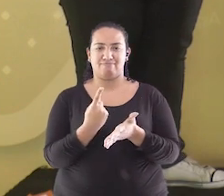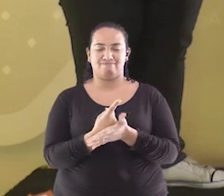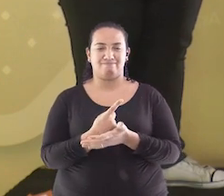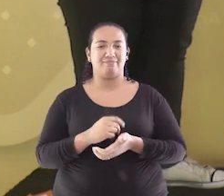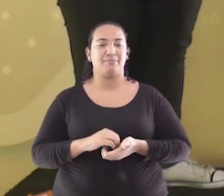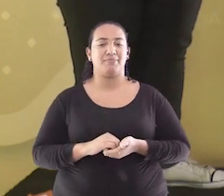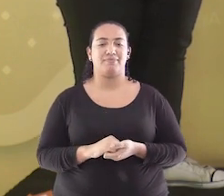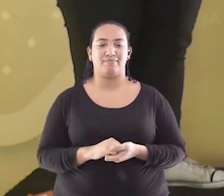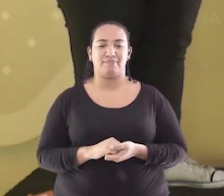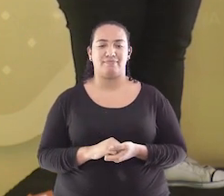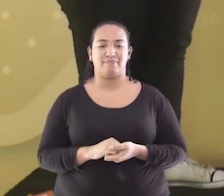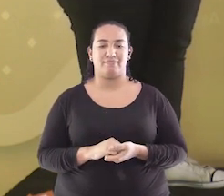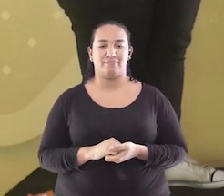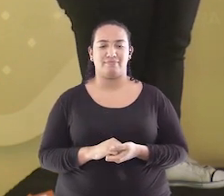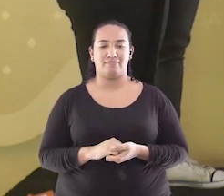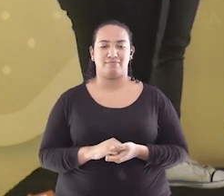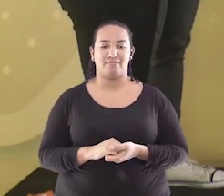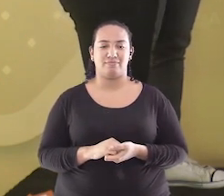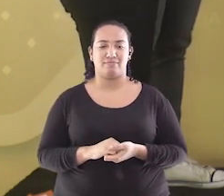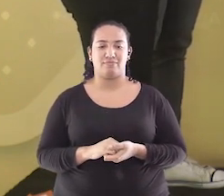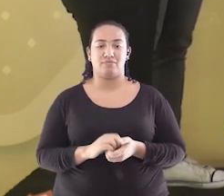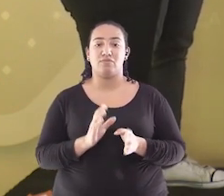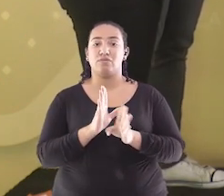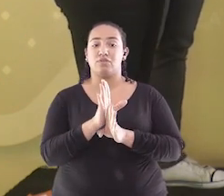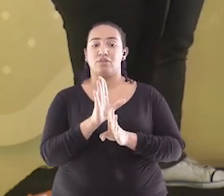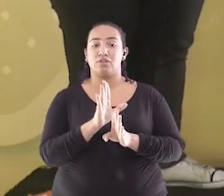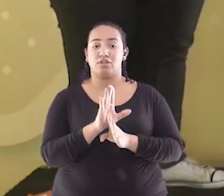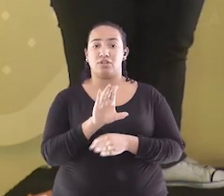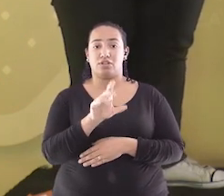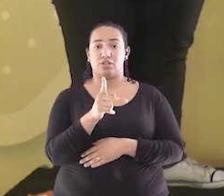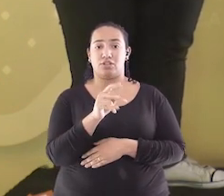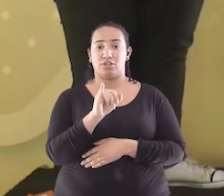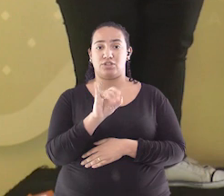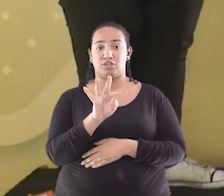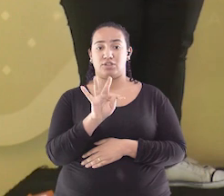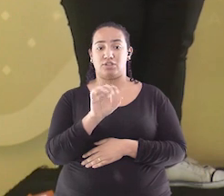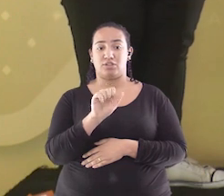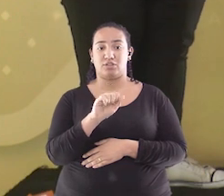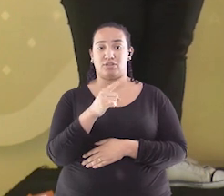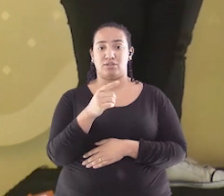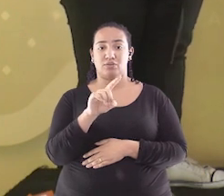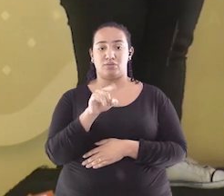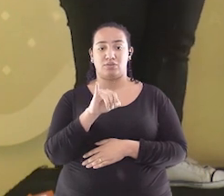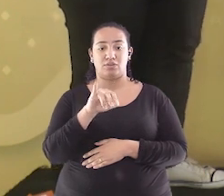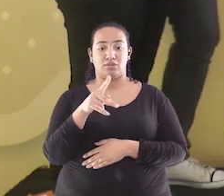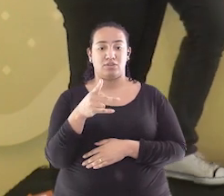Não é bem essa, é de Chitãozinho e Chororó, mas o nome não é Aparências